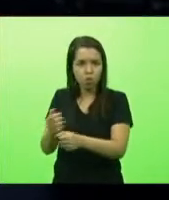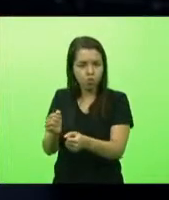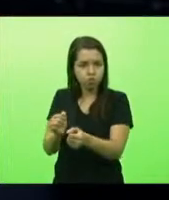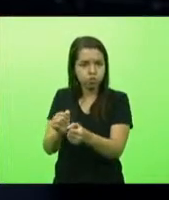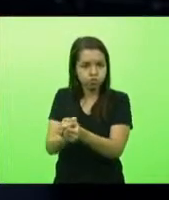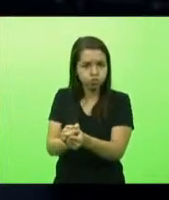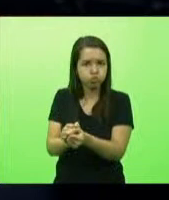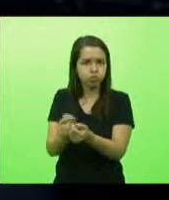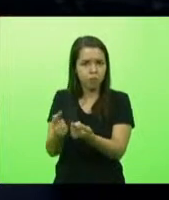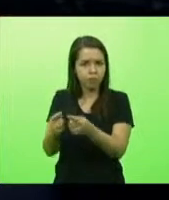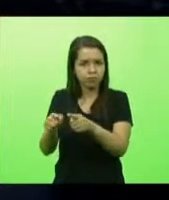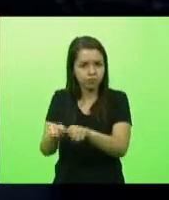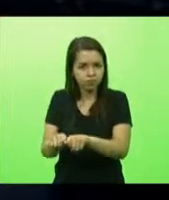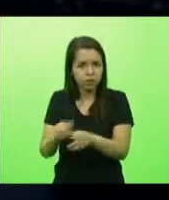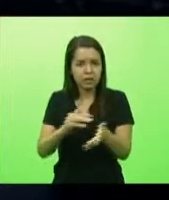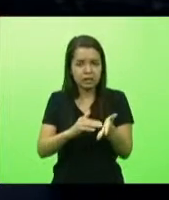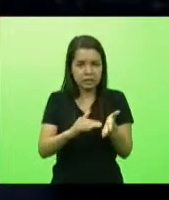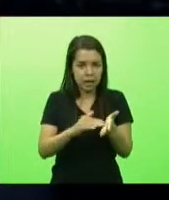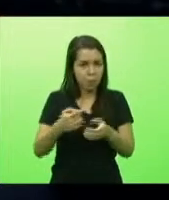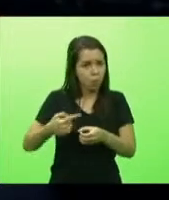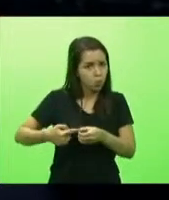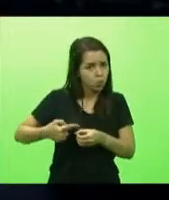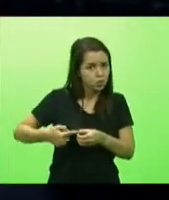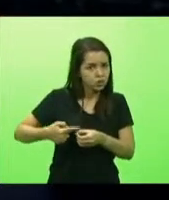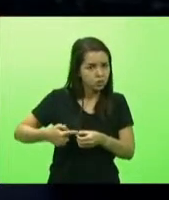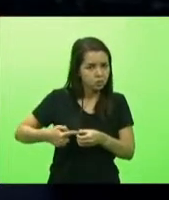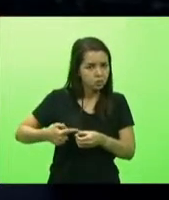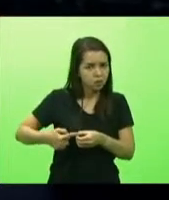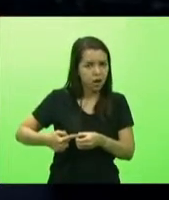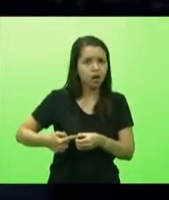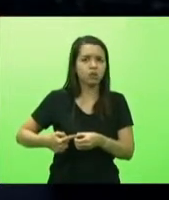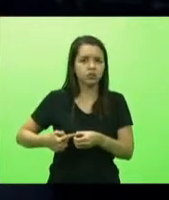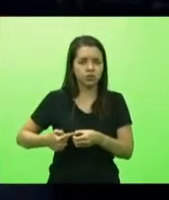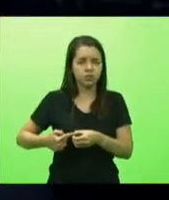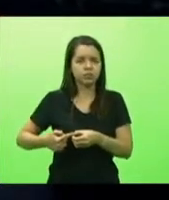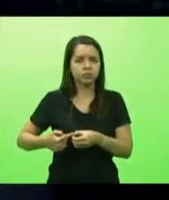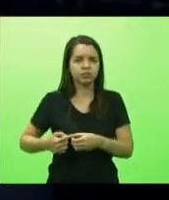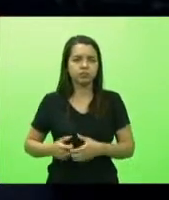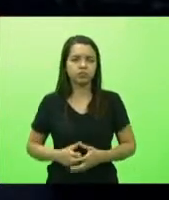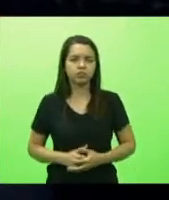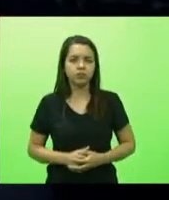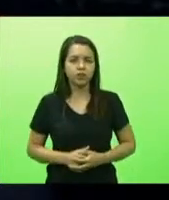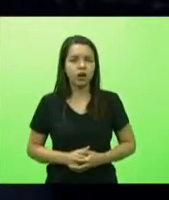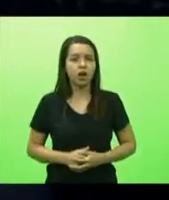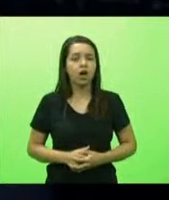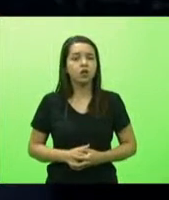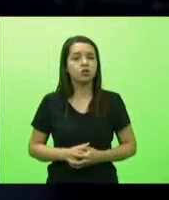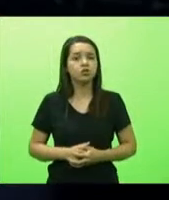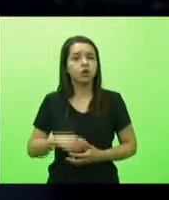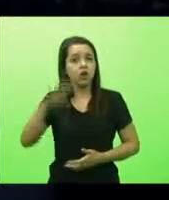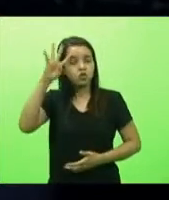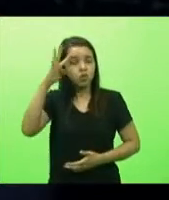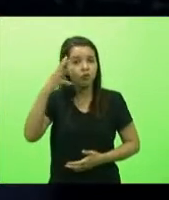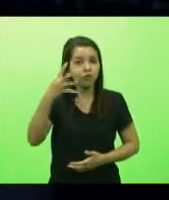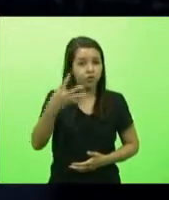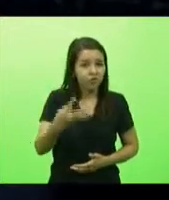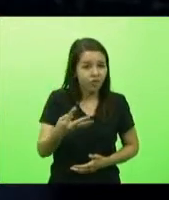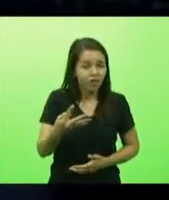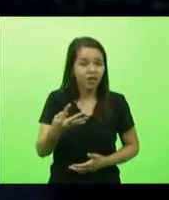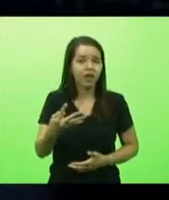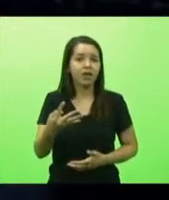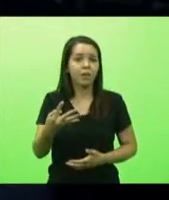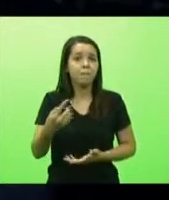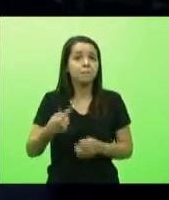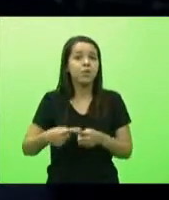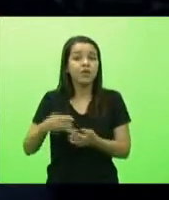para viabilizar alternativas não só na solução né diante da falta de